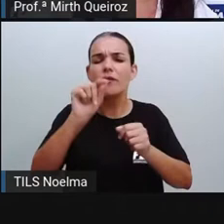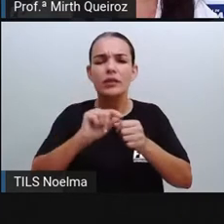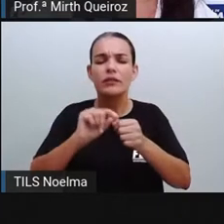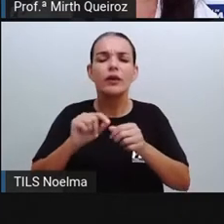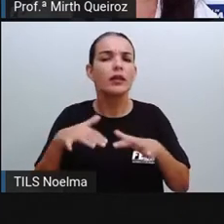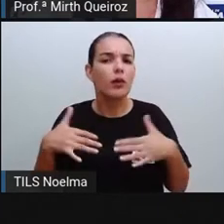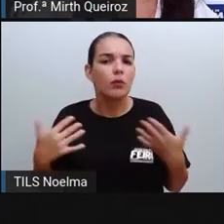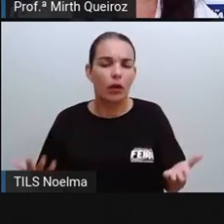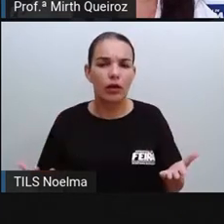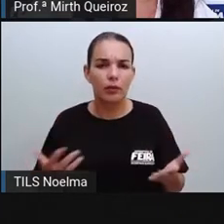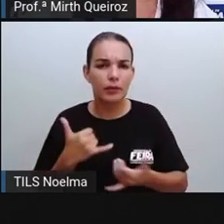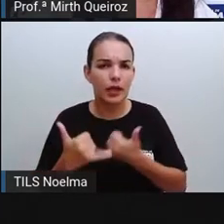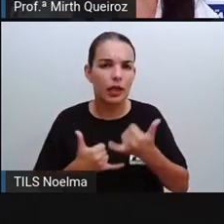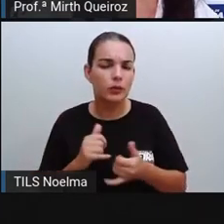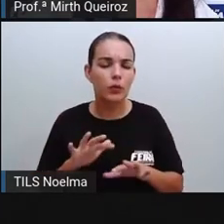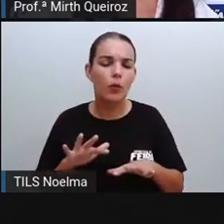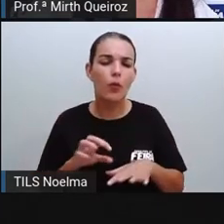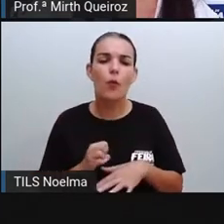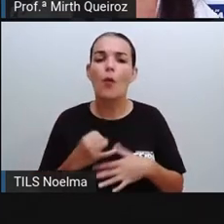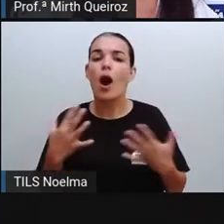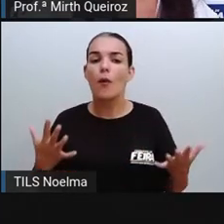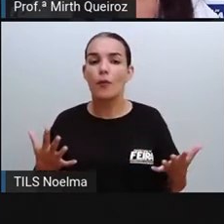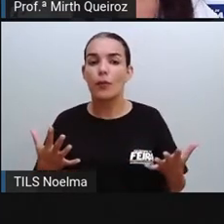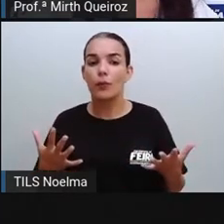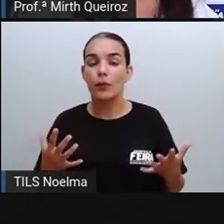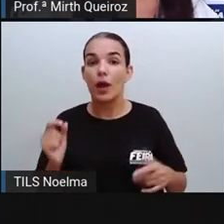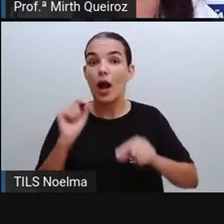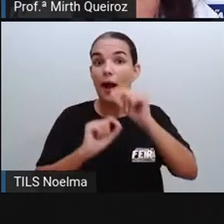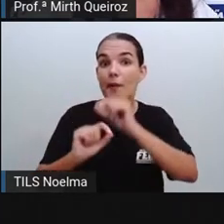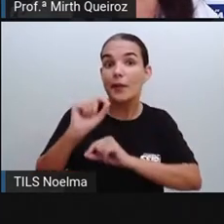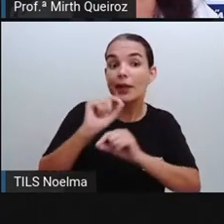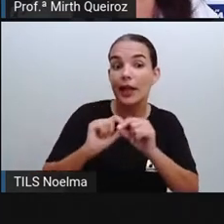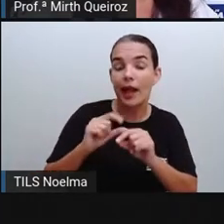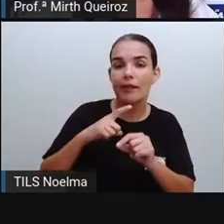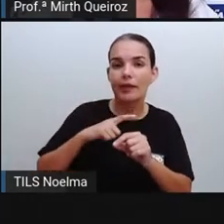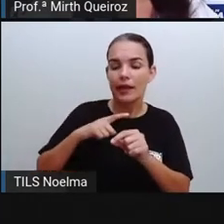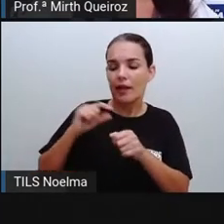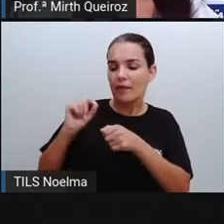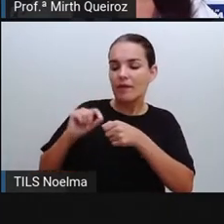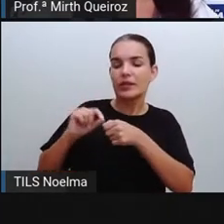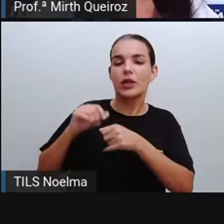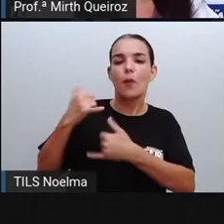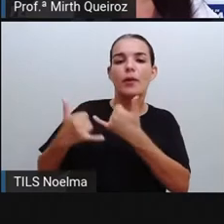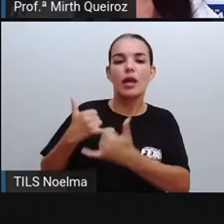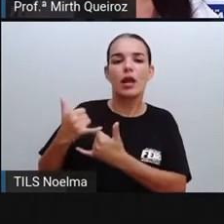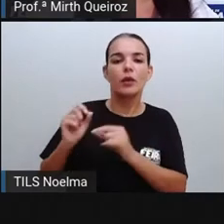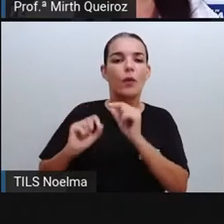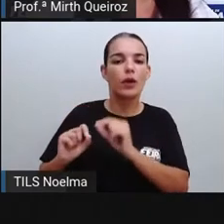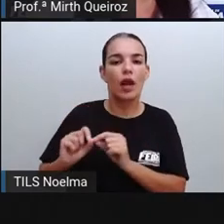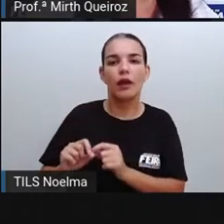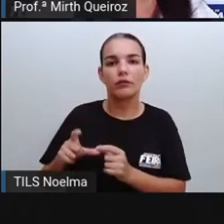você construiria? E que funções teria neste brinquedo?